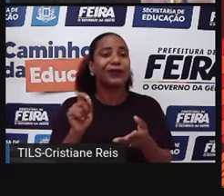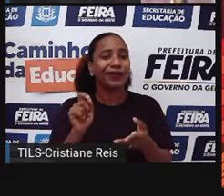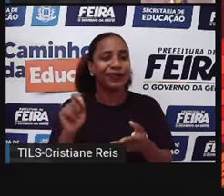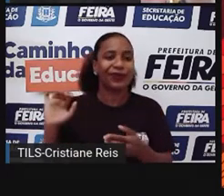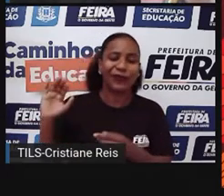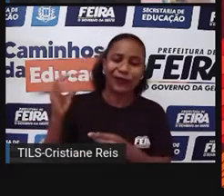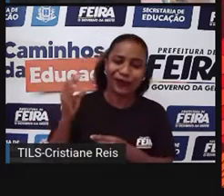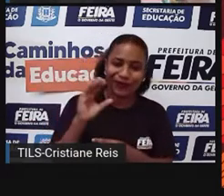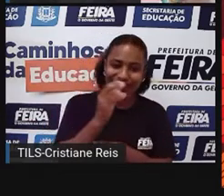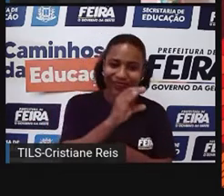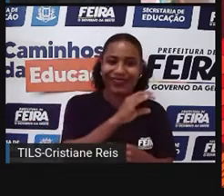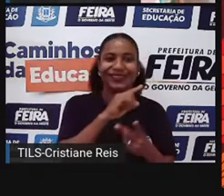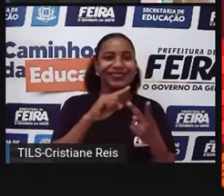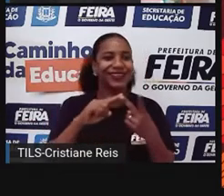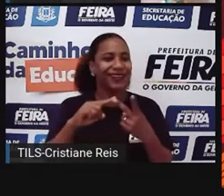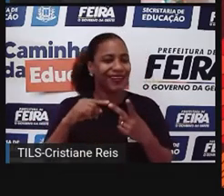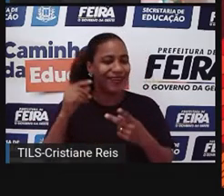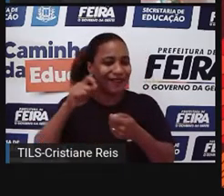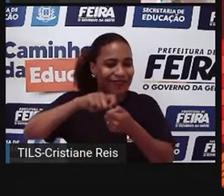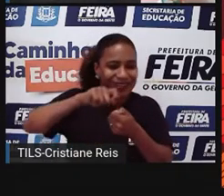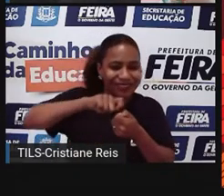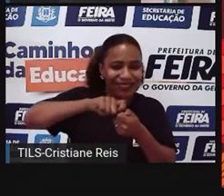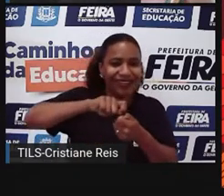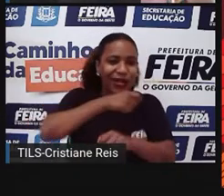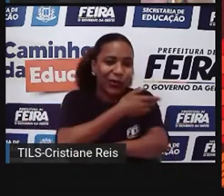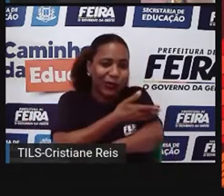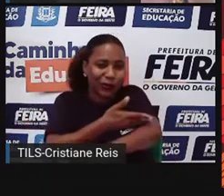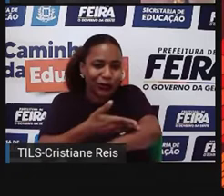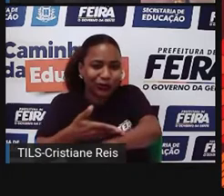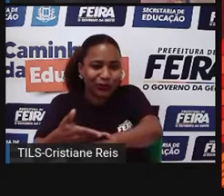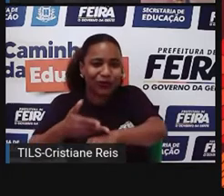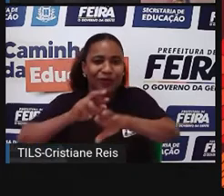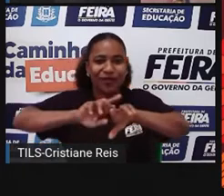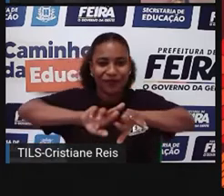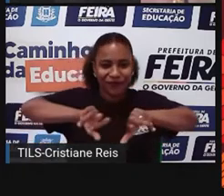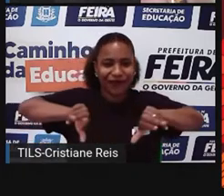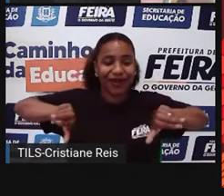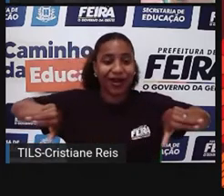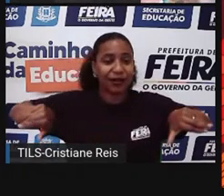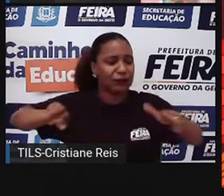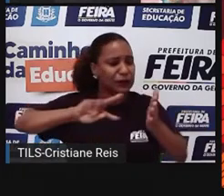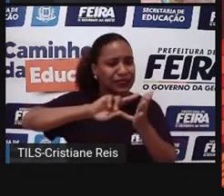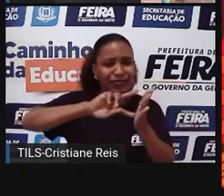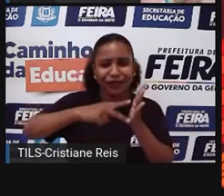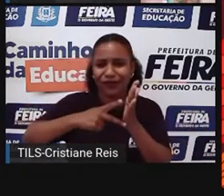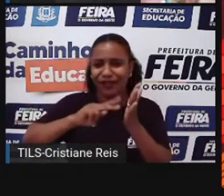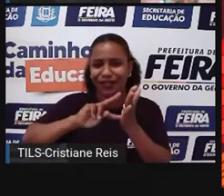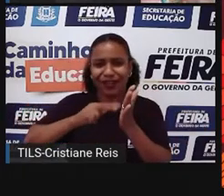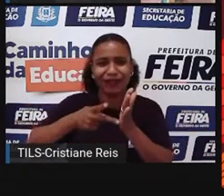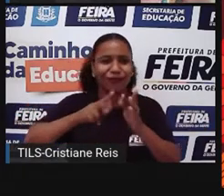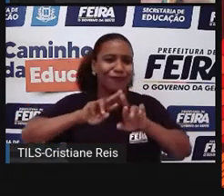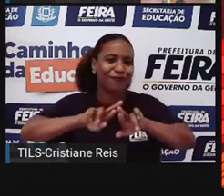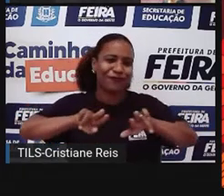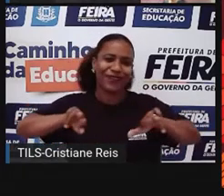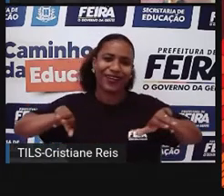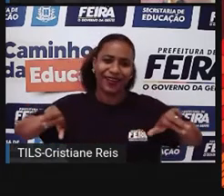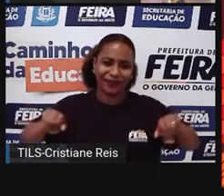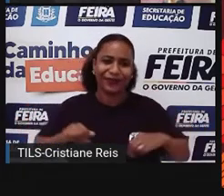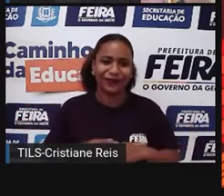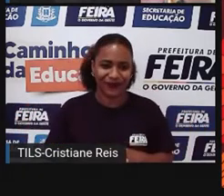saberes, e que fazem parte de uma teia de significações que o homem ajudou a